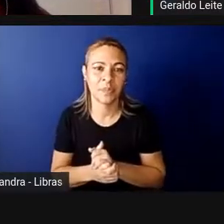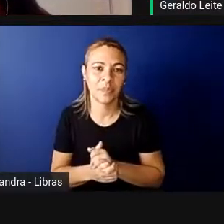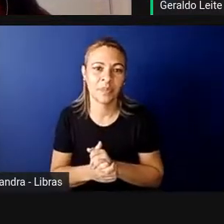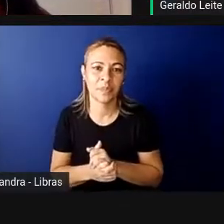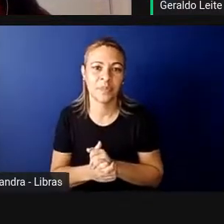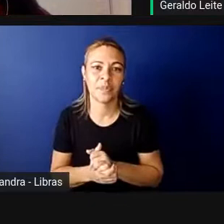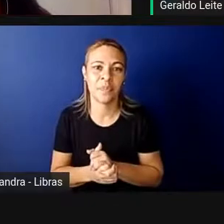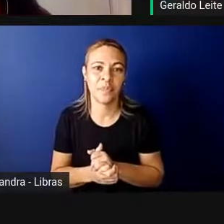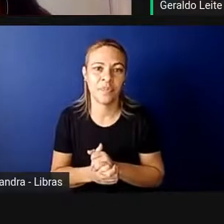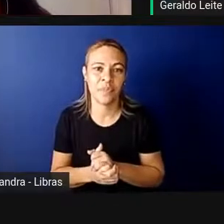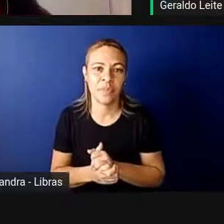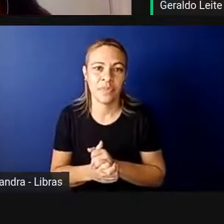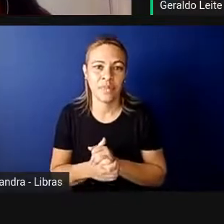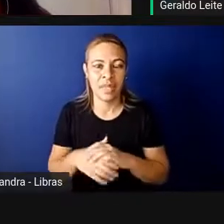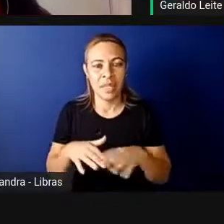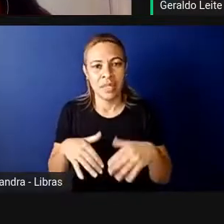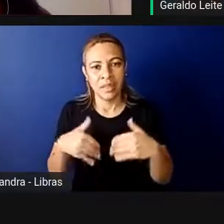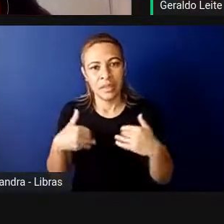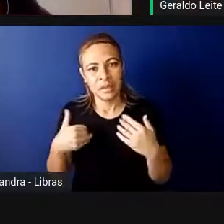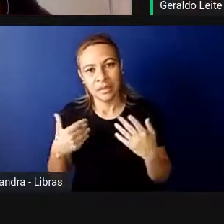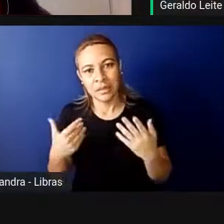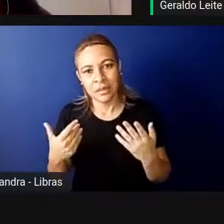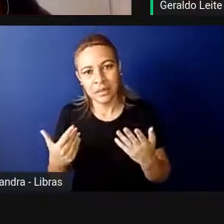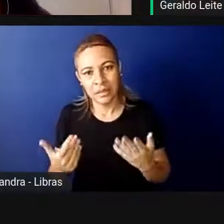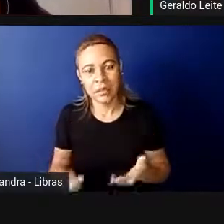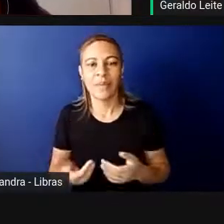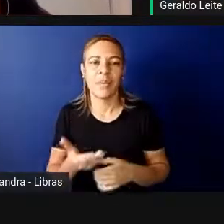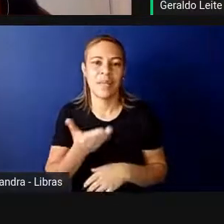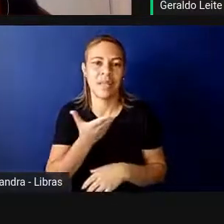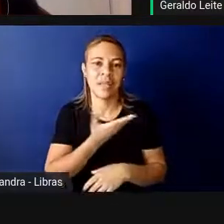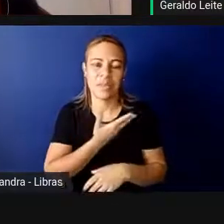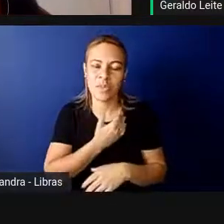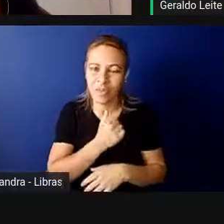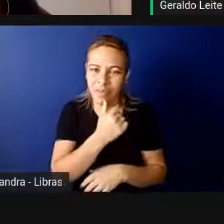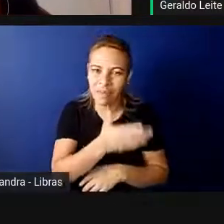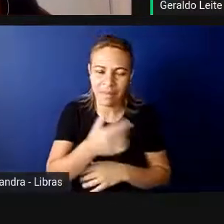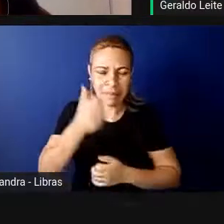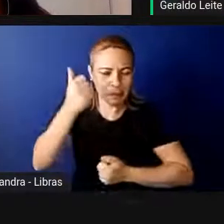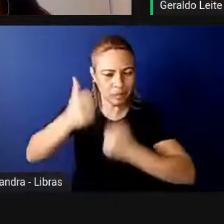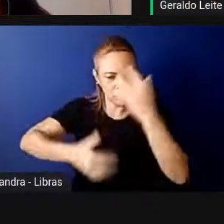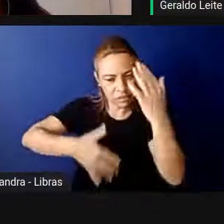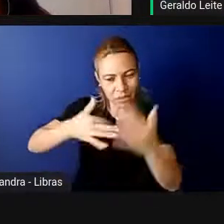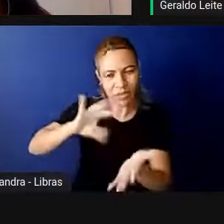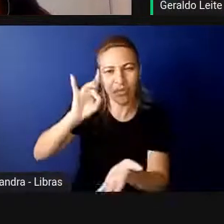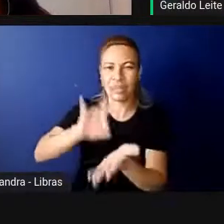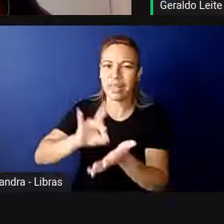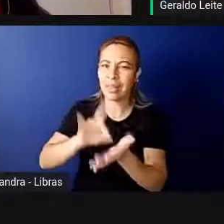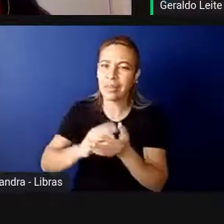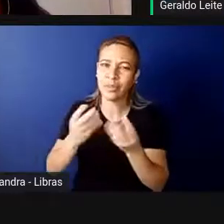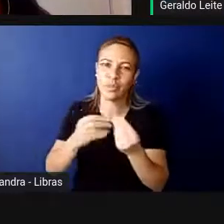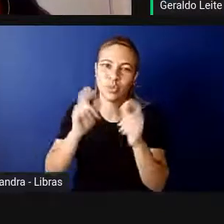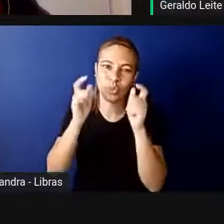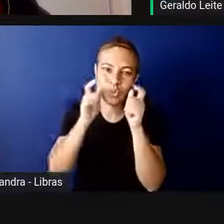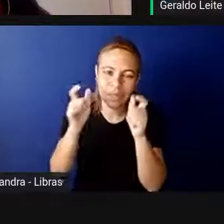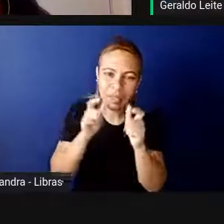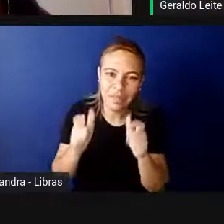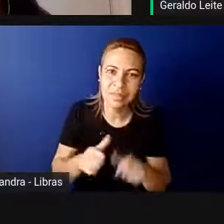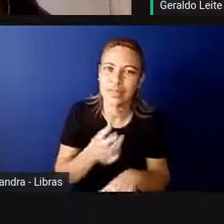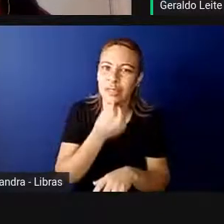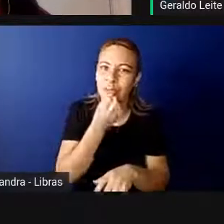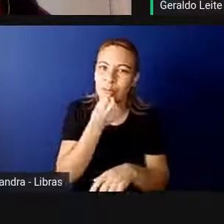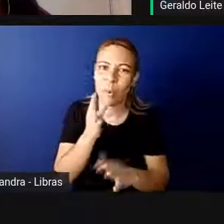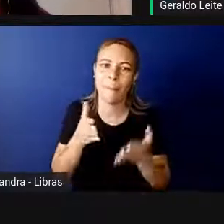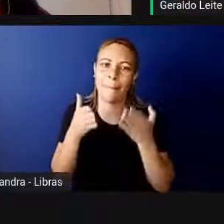Eu me somo às colegas que já falaram, foi realmente muito interessante participar de um